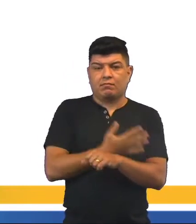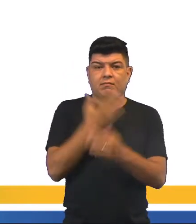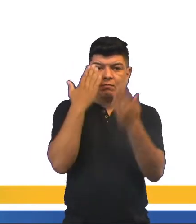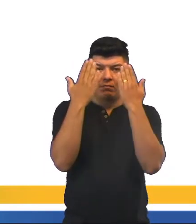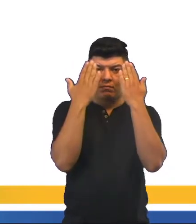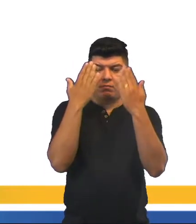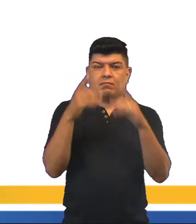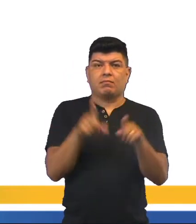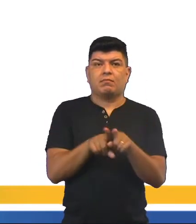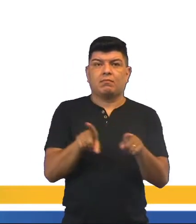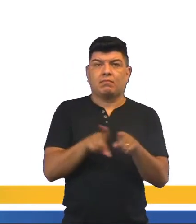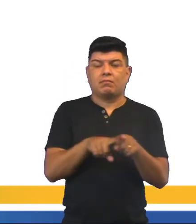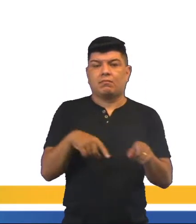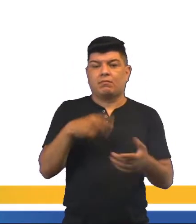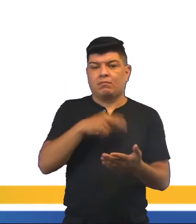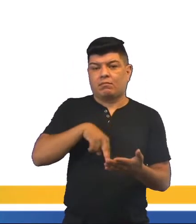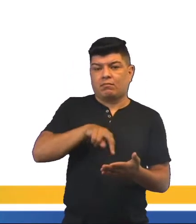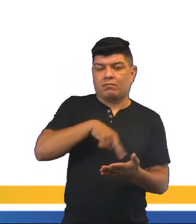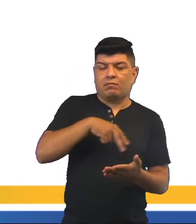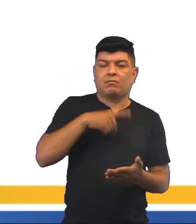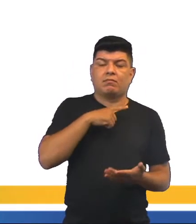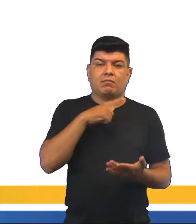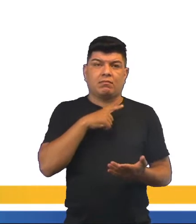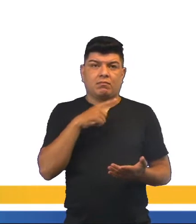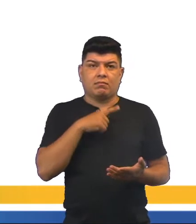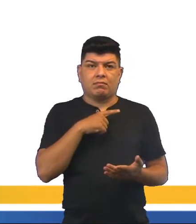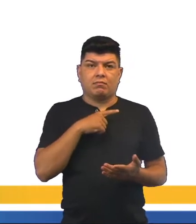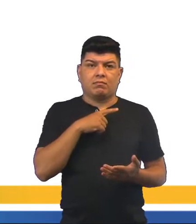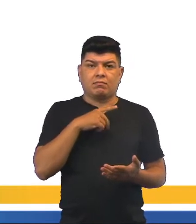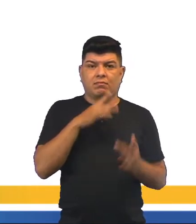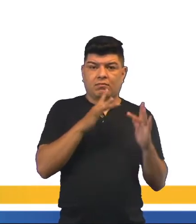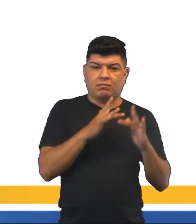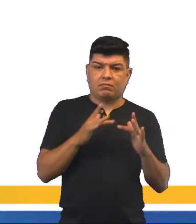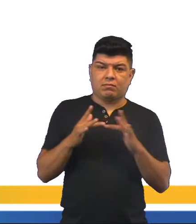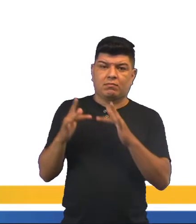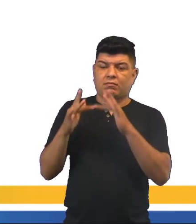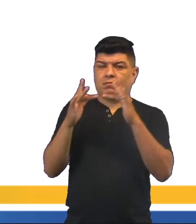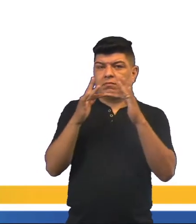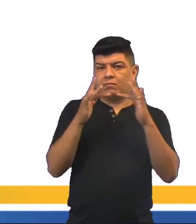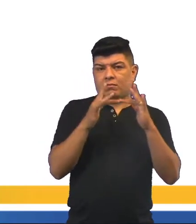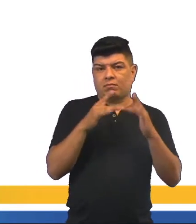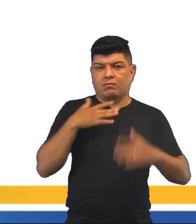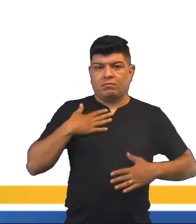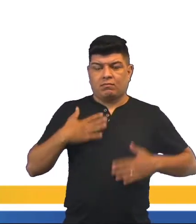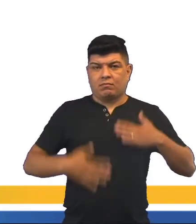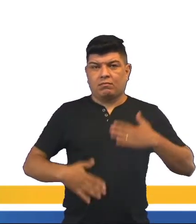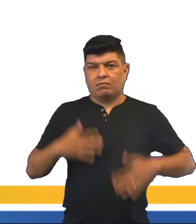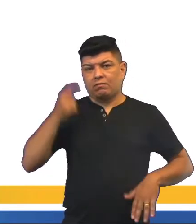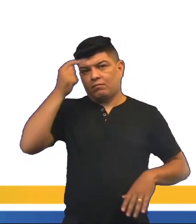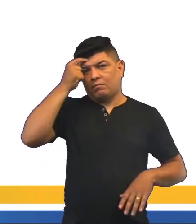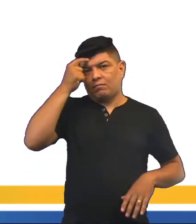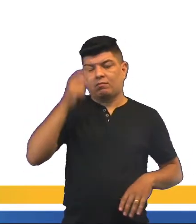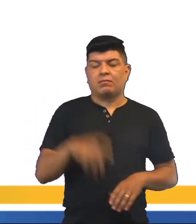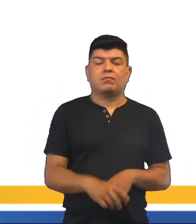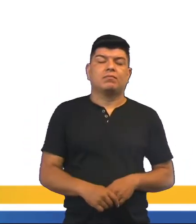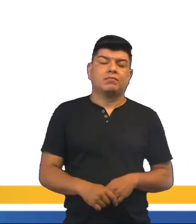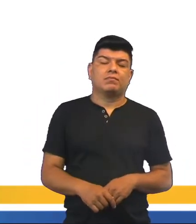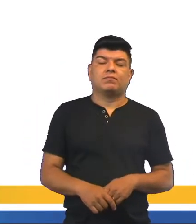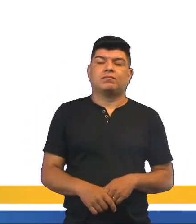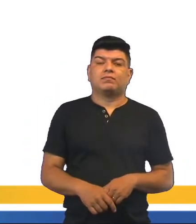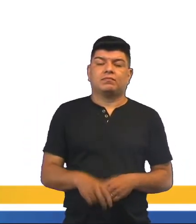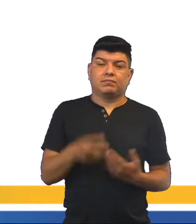psicológica. A dança proporciona essa integração entre corpo e mente, né?